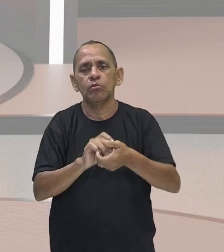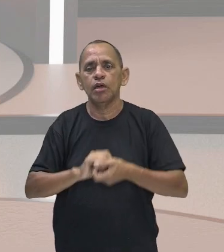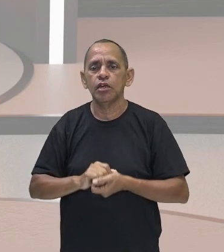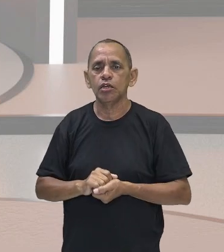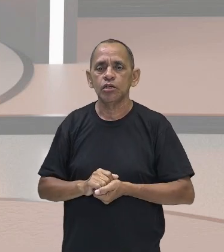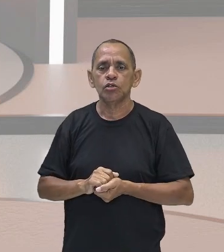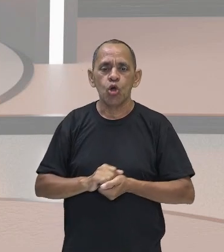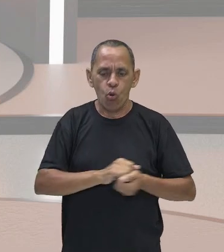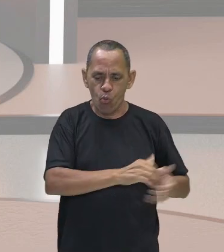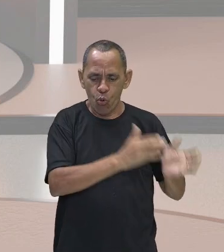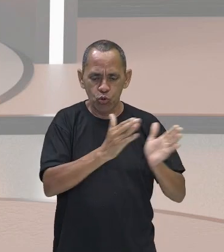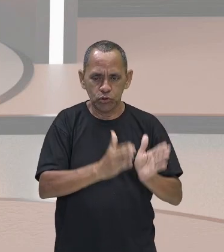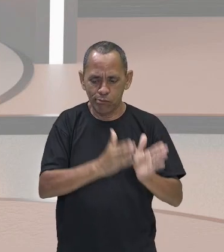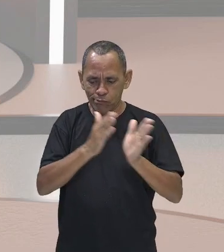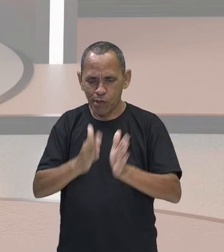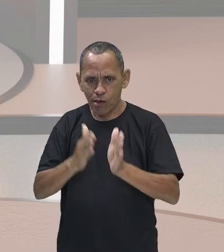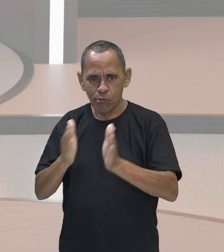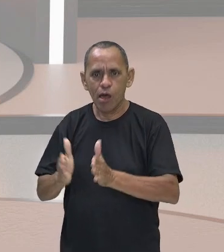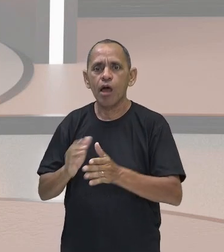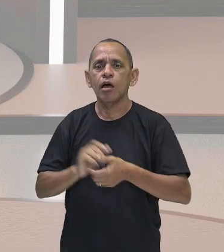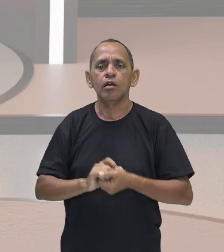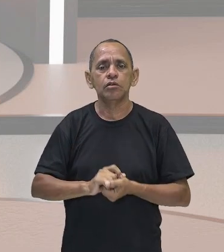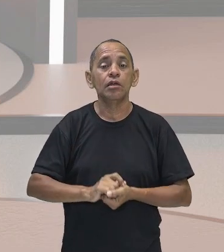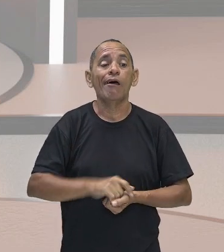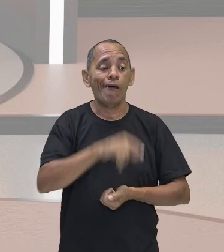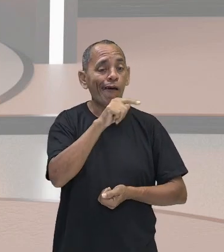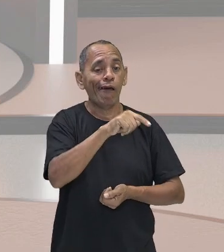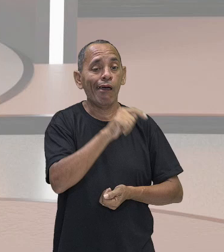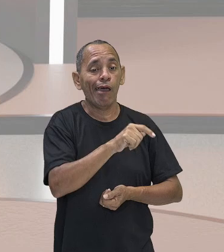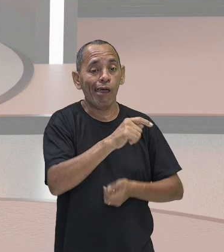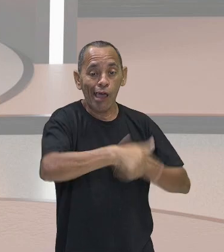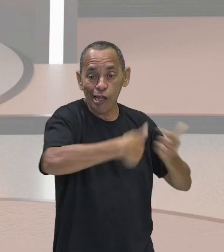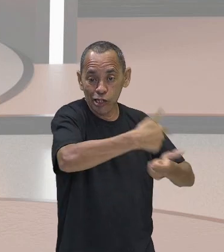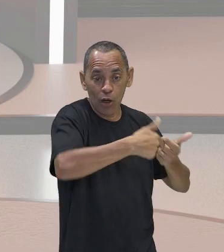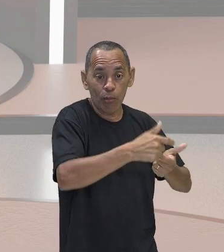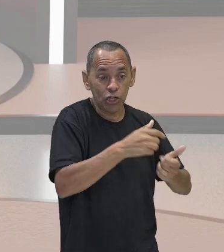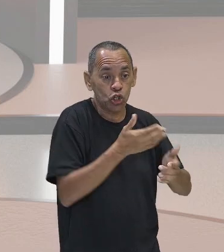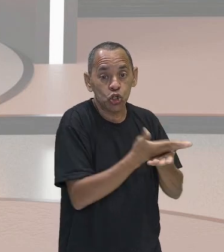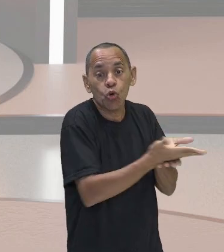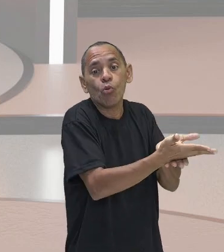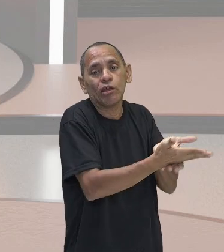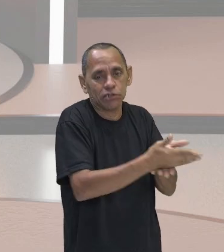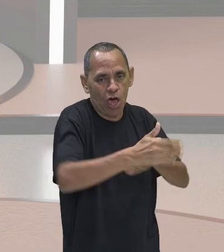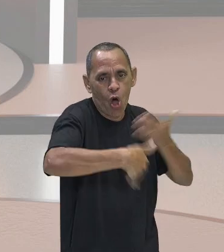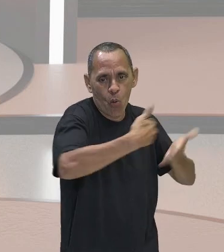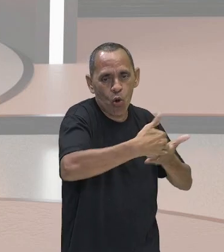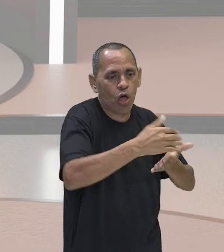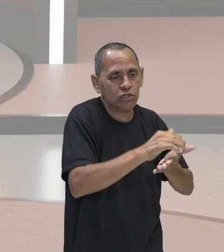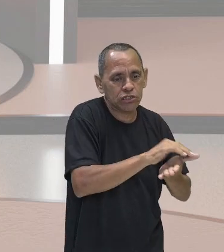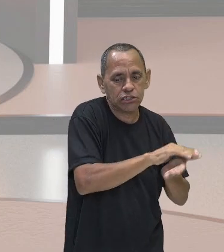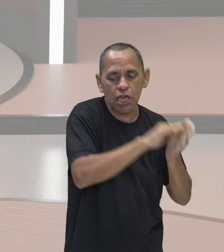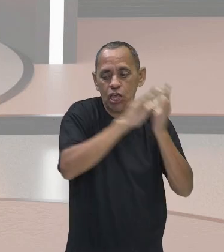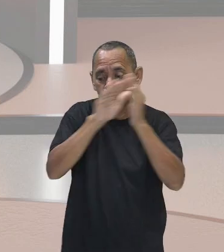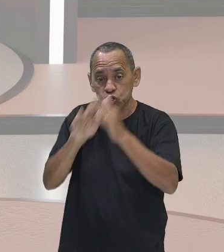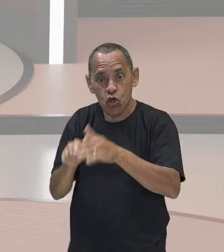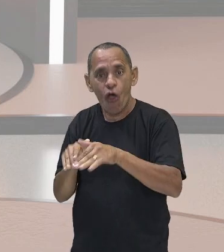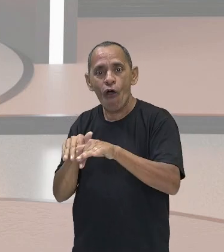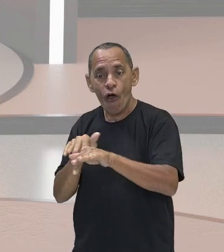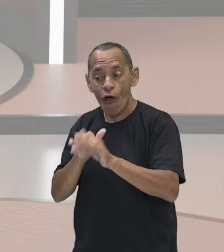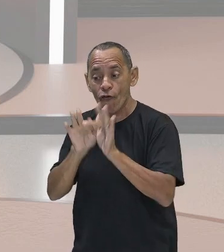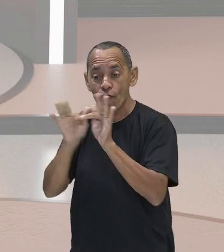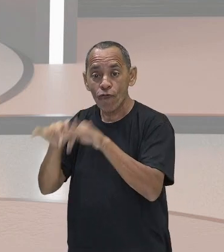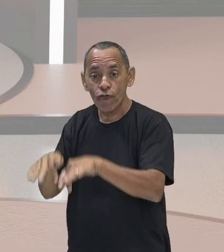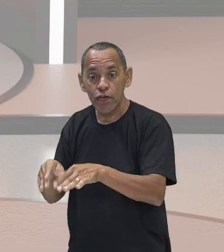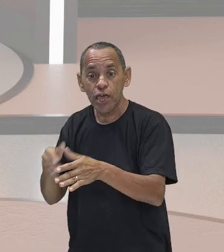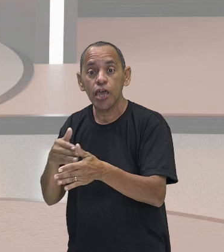etapas, pois o mesmo trabalhador que iniciava o processo também concluía o produto, tá, gente? O produto era feito por um artesão